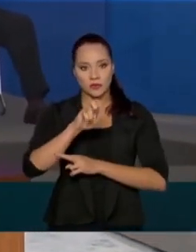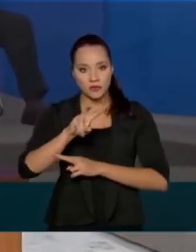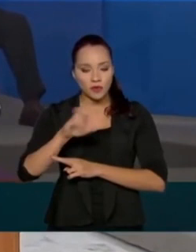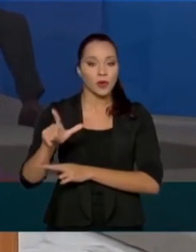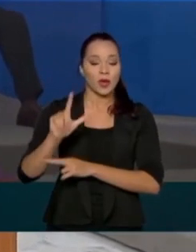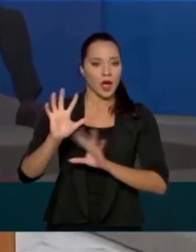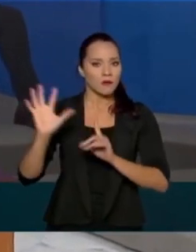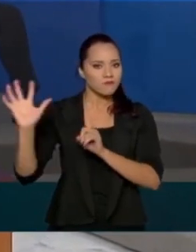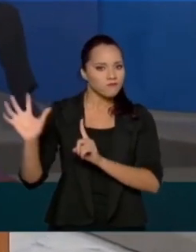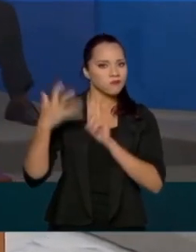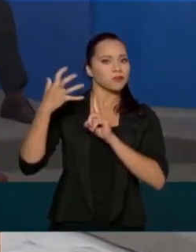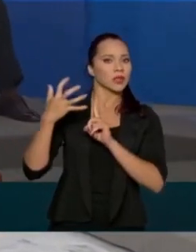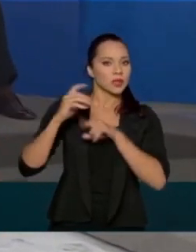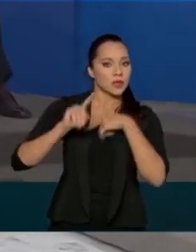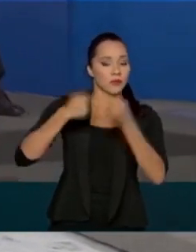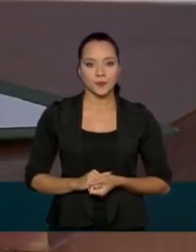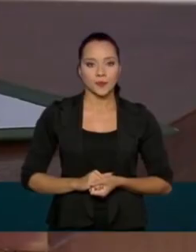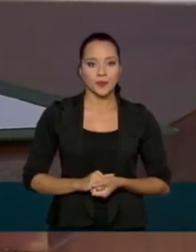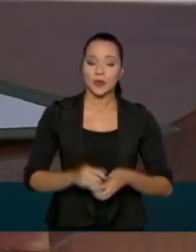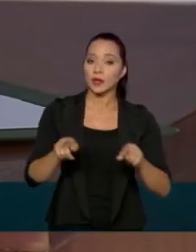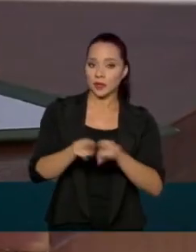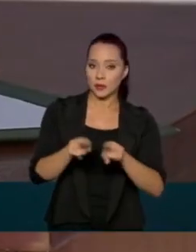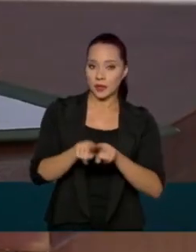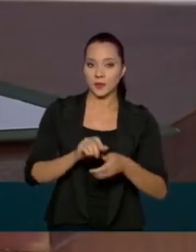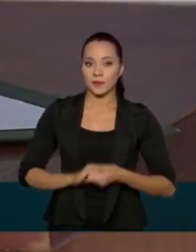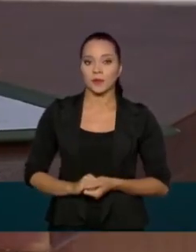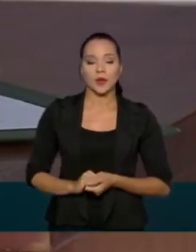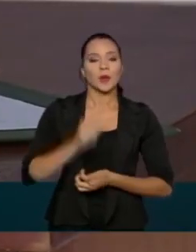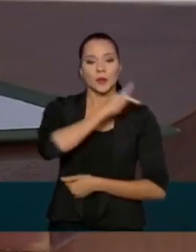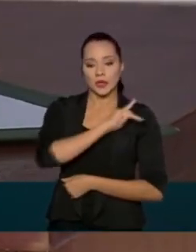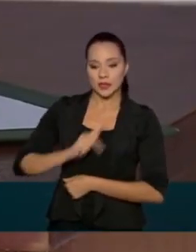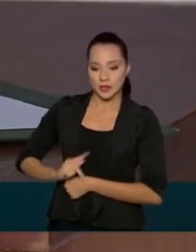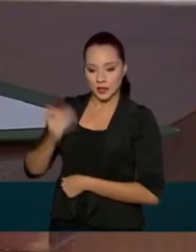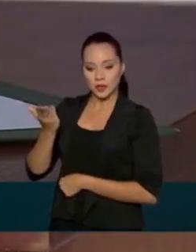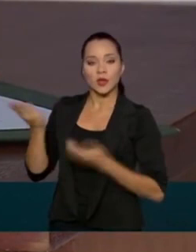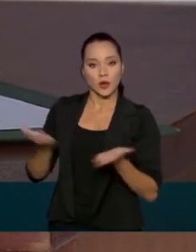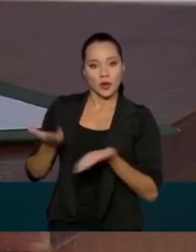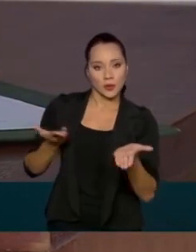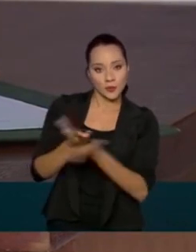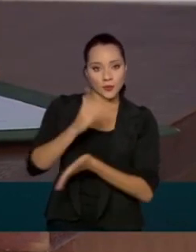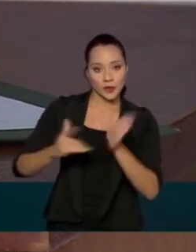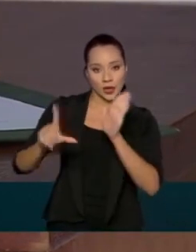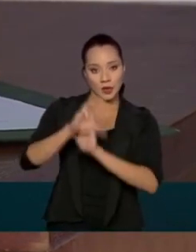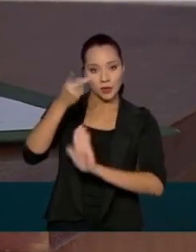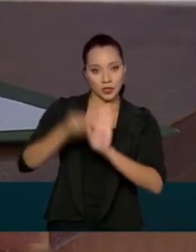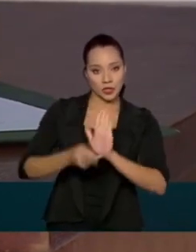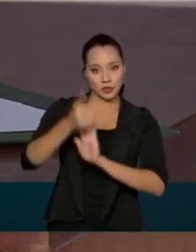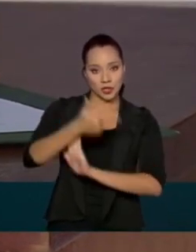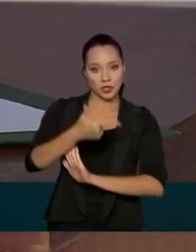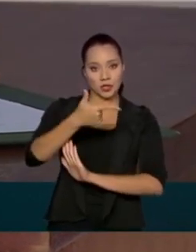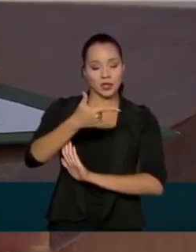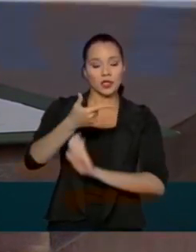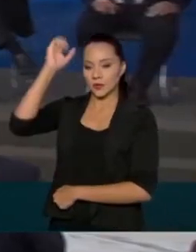vacinas, insumos e serviços necessários à imunização contra a Covid-19, com dispensa de licitação e regras mais